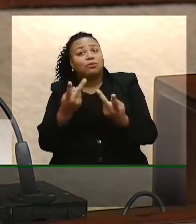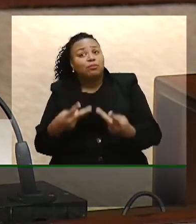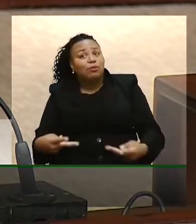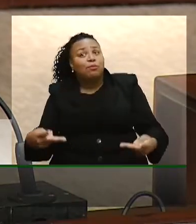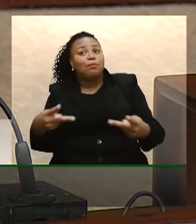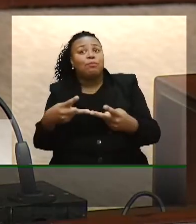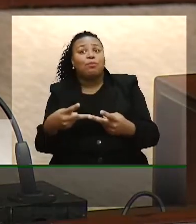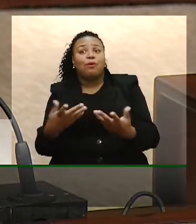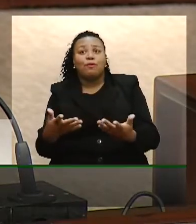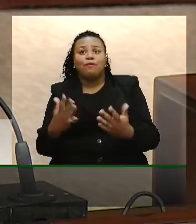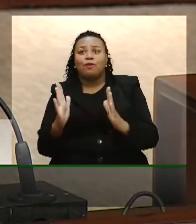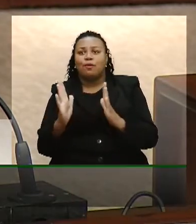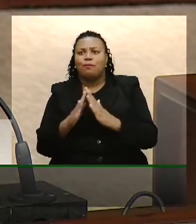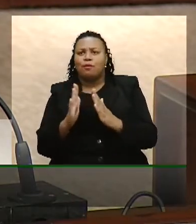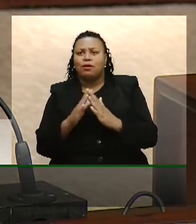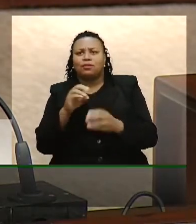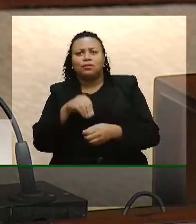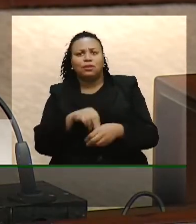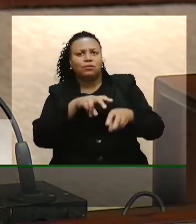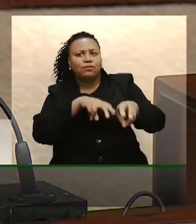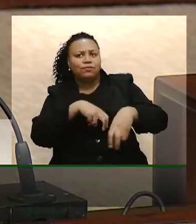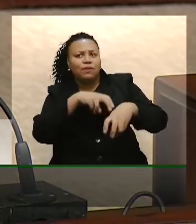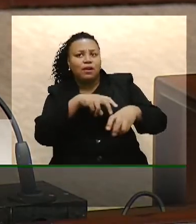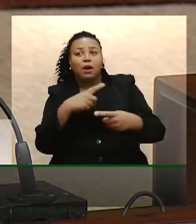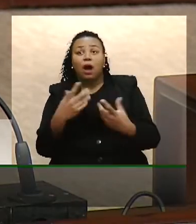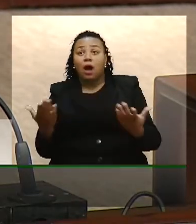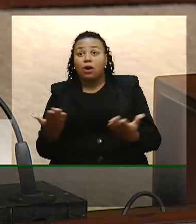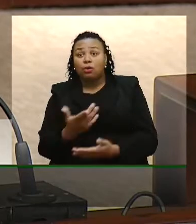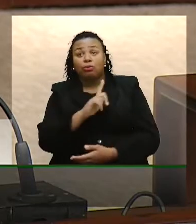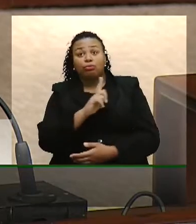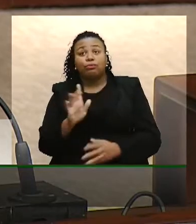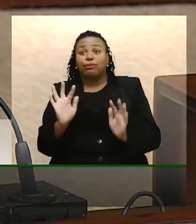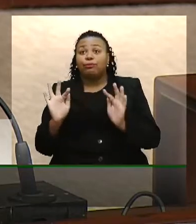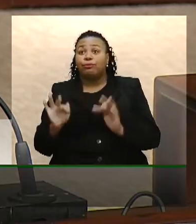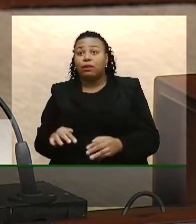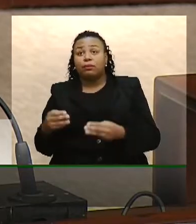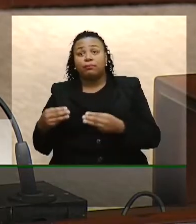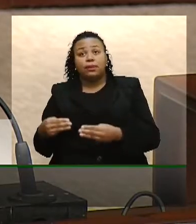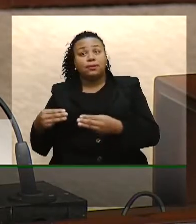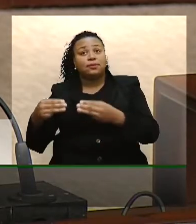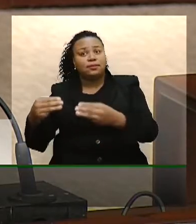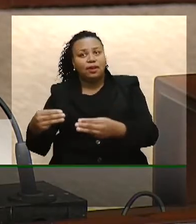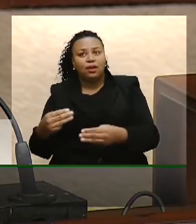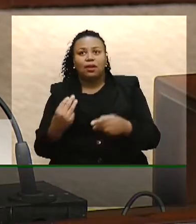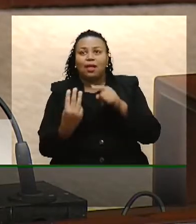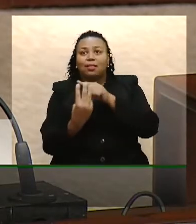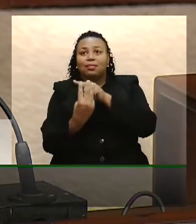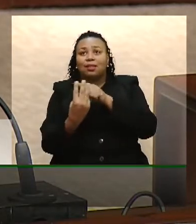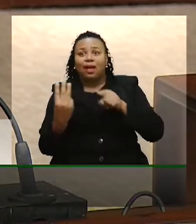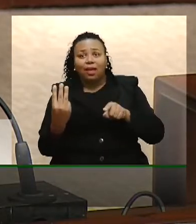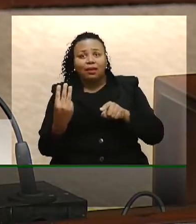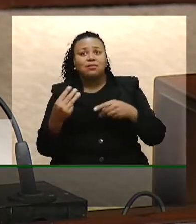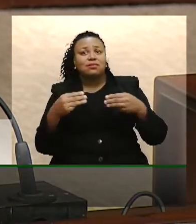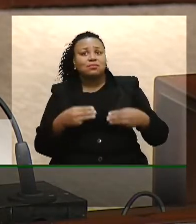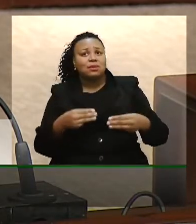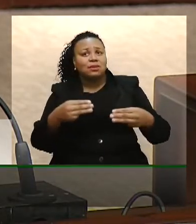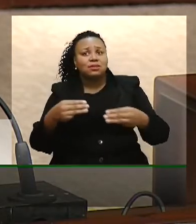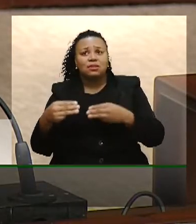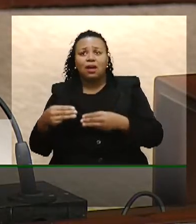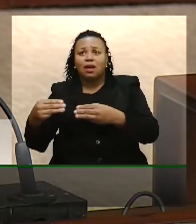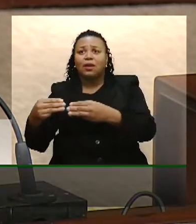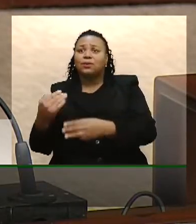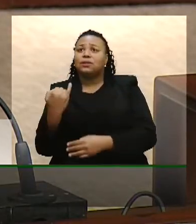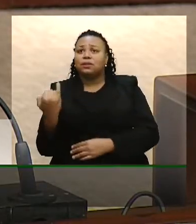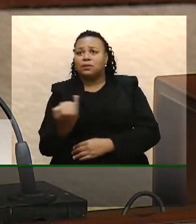morando nas suas propriedades rurais, pois o governo extinguiu o ministério. Três ministérios importantes.